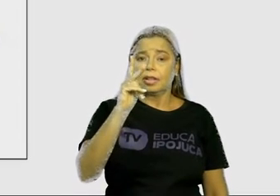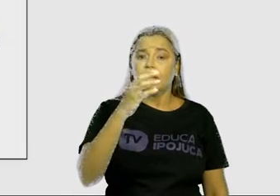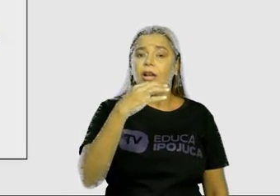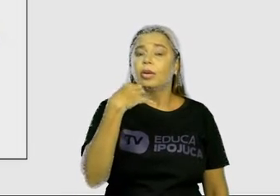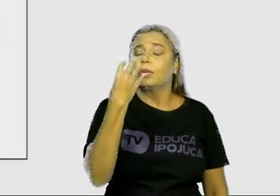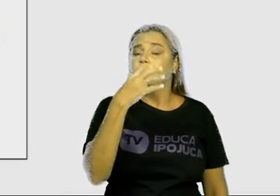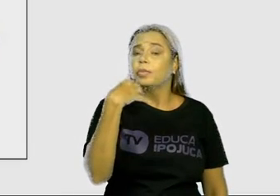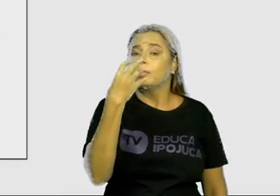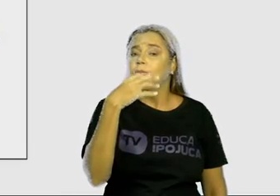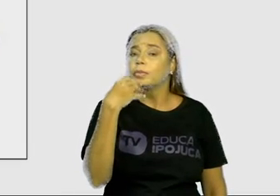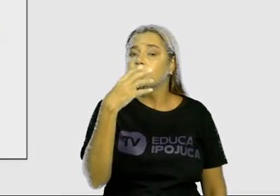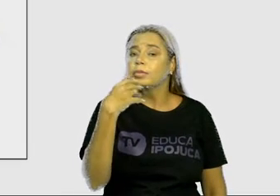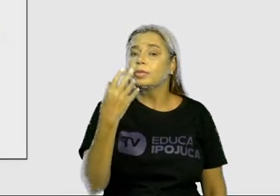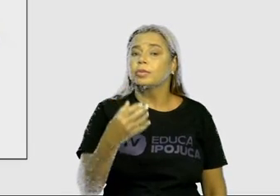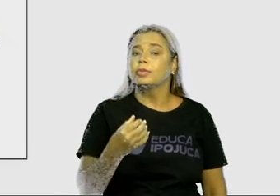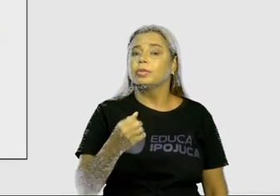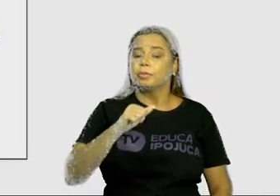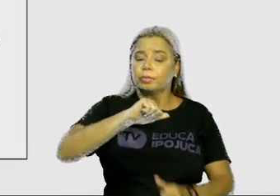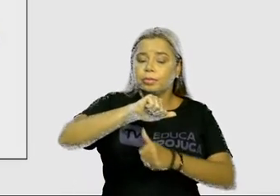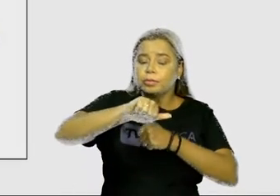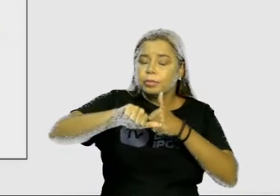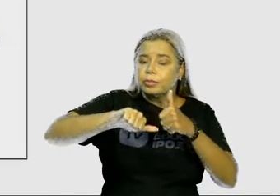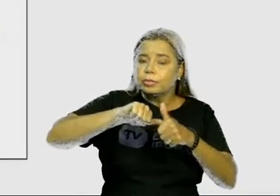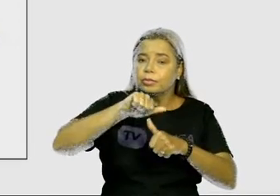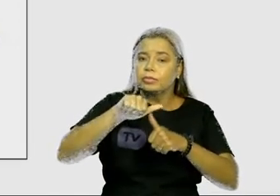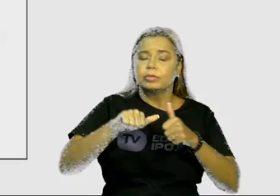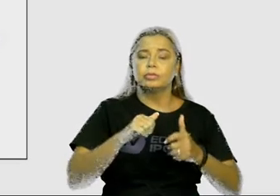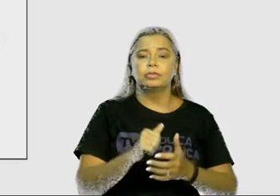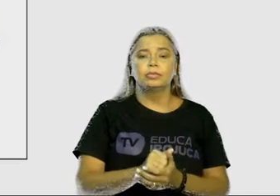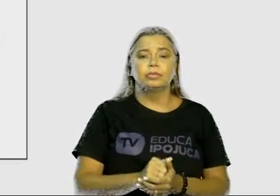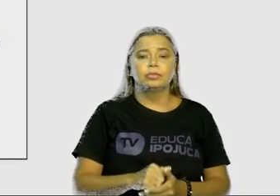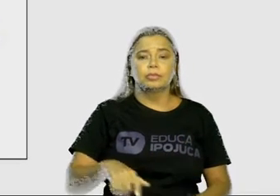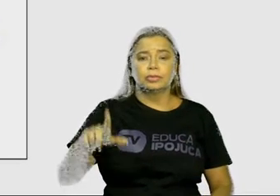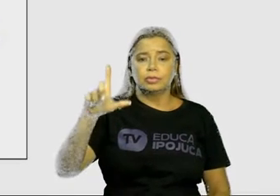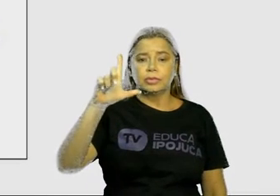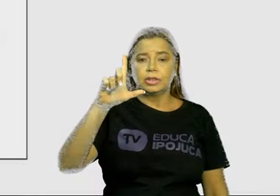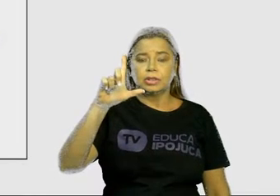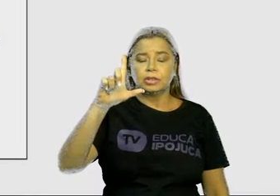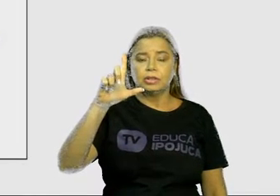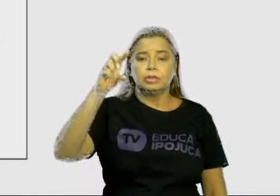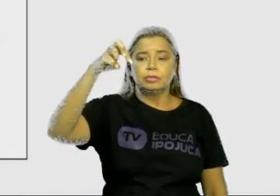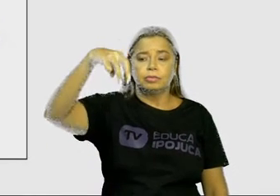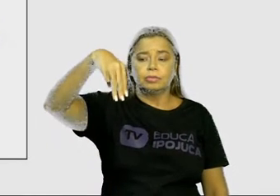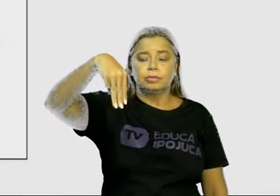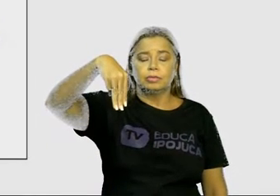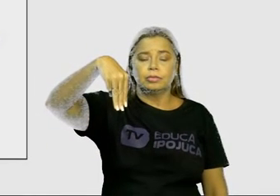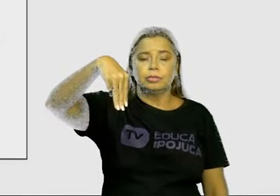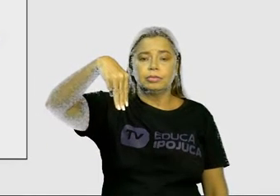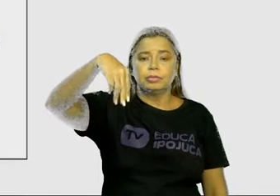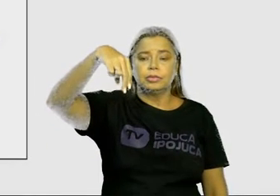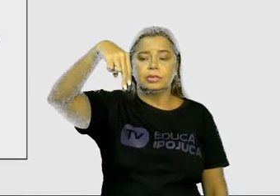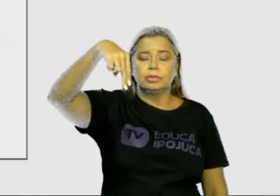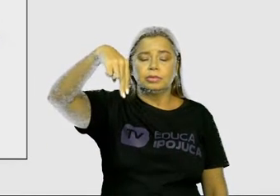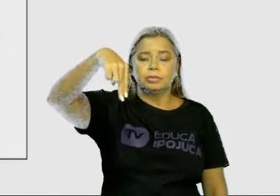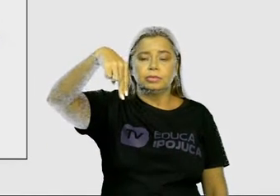por causa do acento agudo. K, L, M, N,